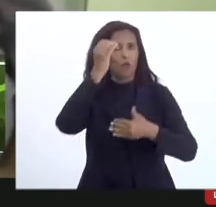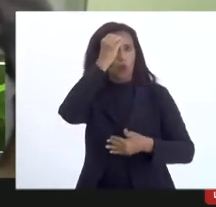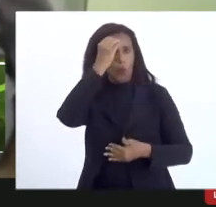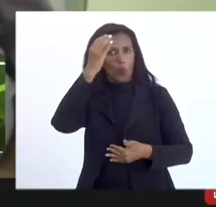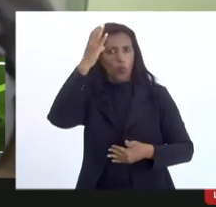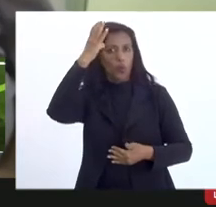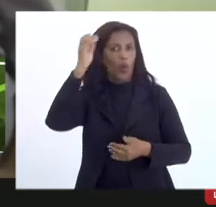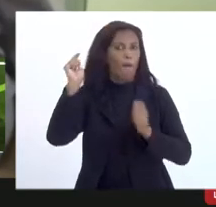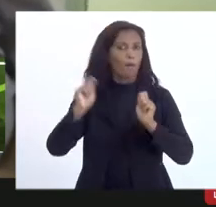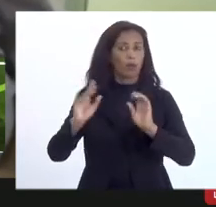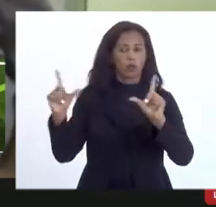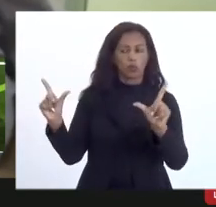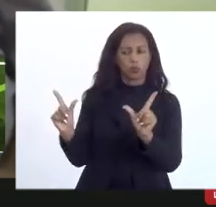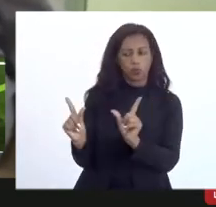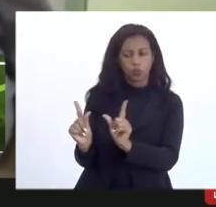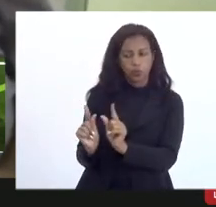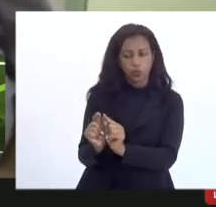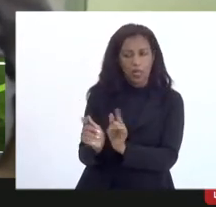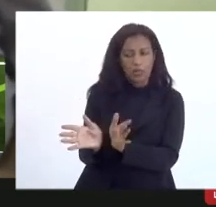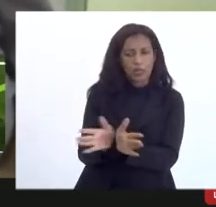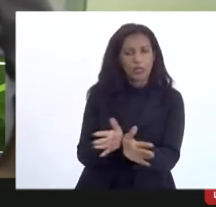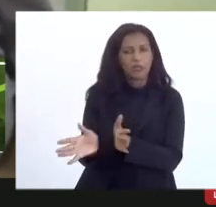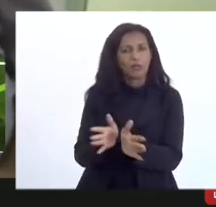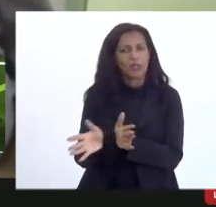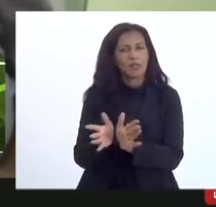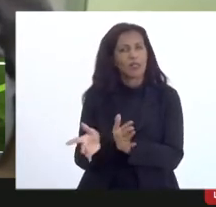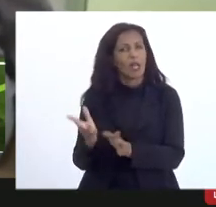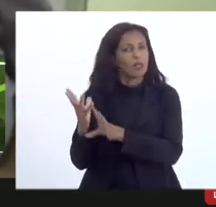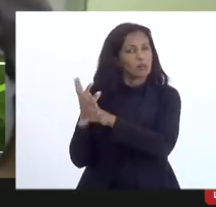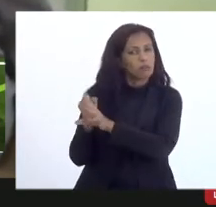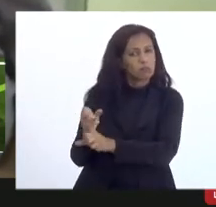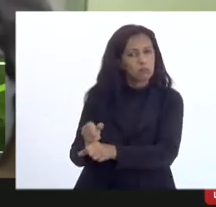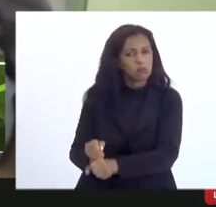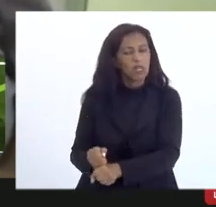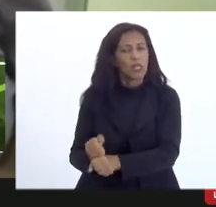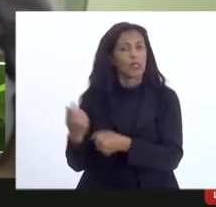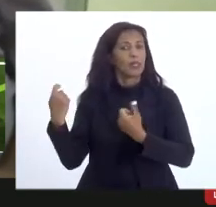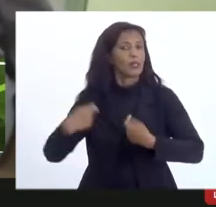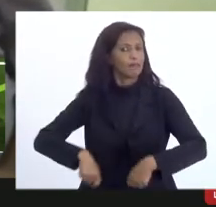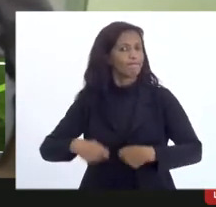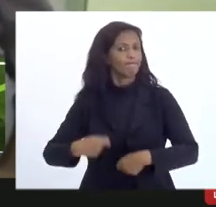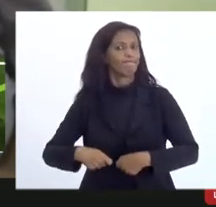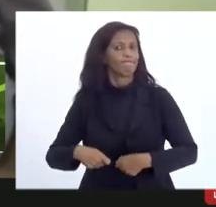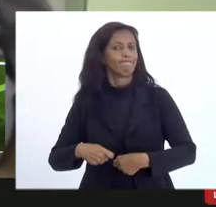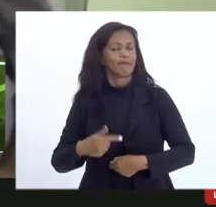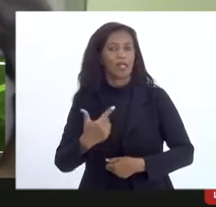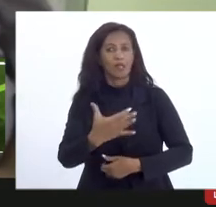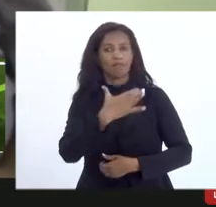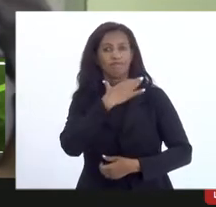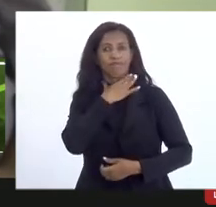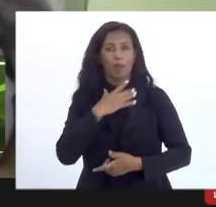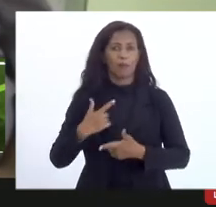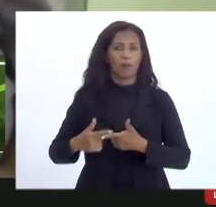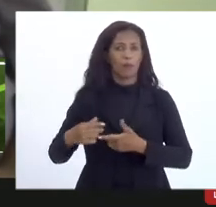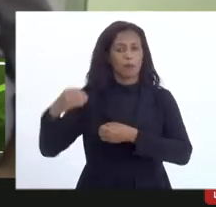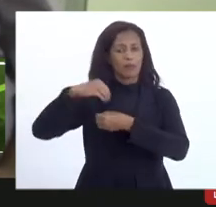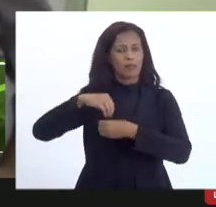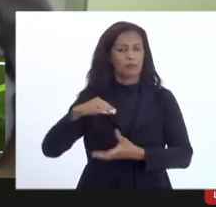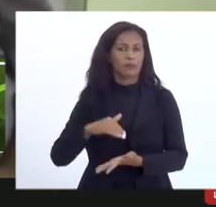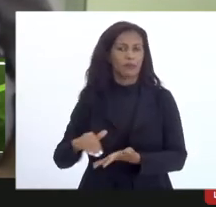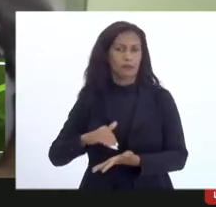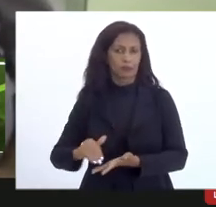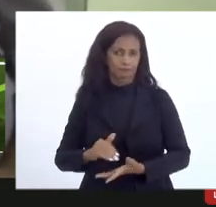e dinamizar essa questão da prestação de contas que realmente era um gargalo muito grande na secretaria